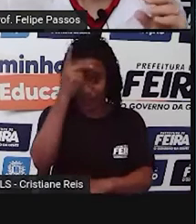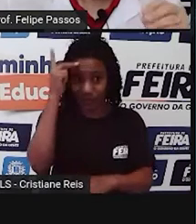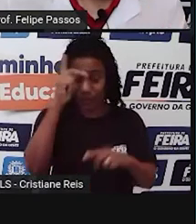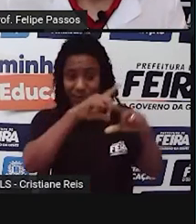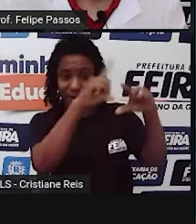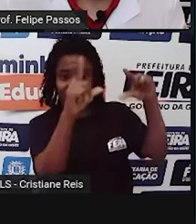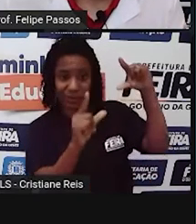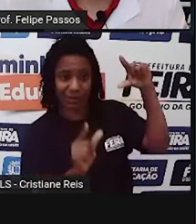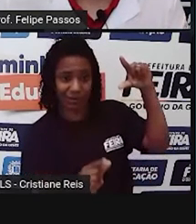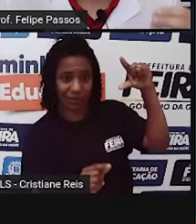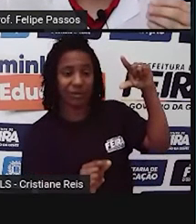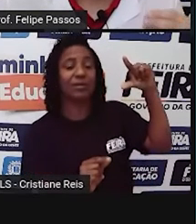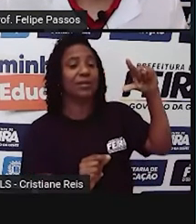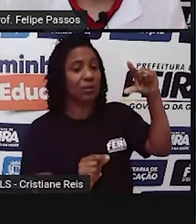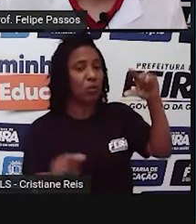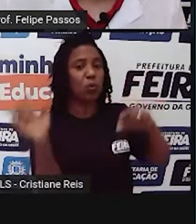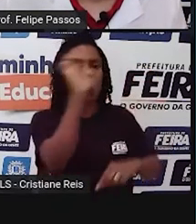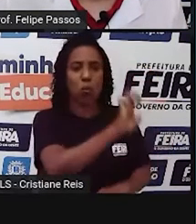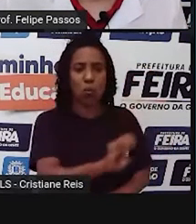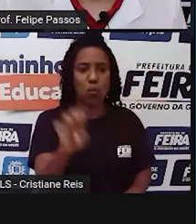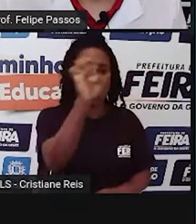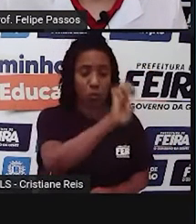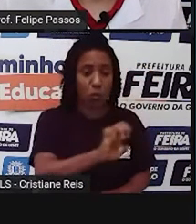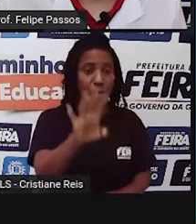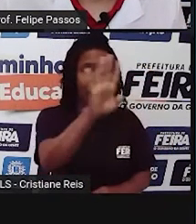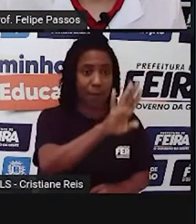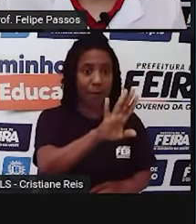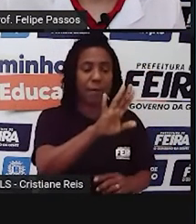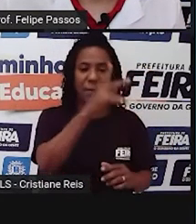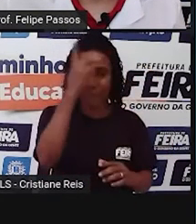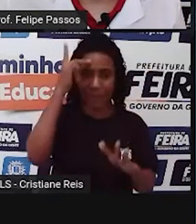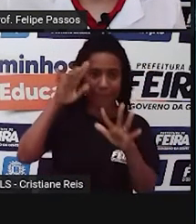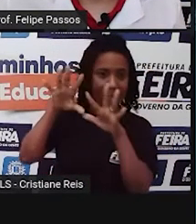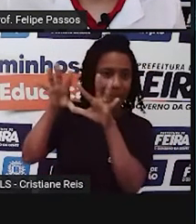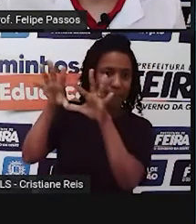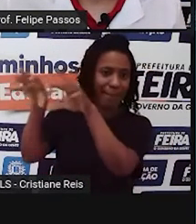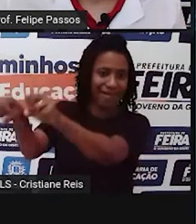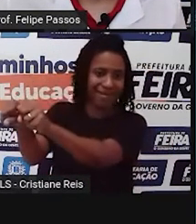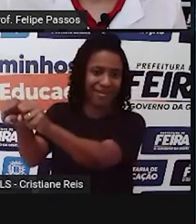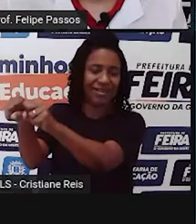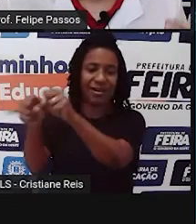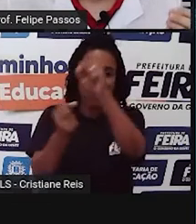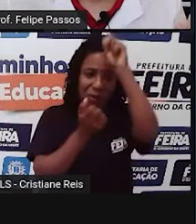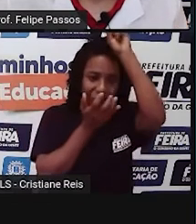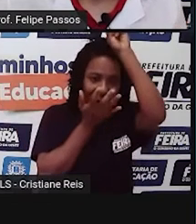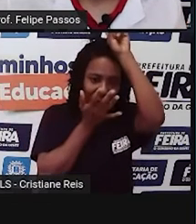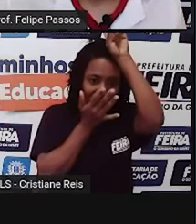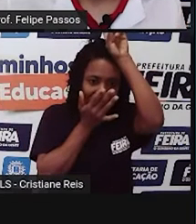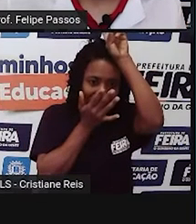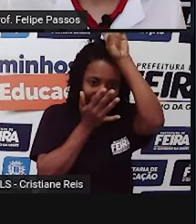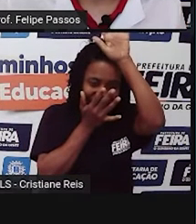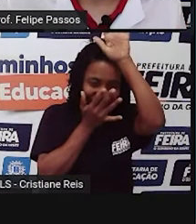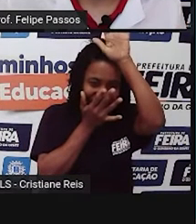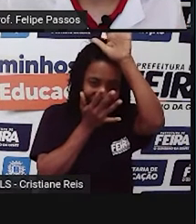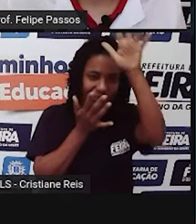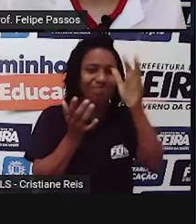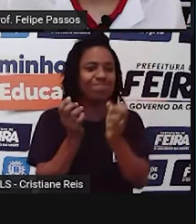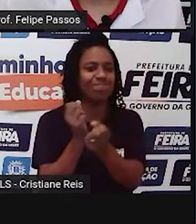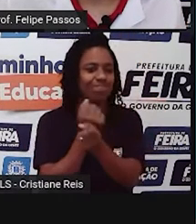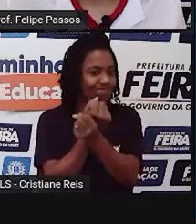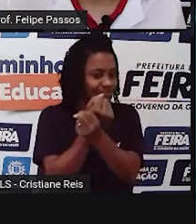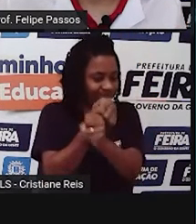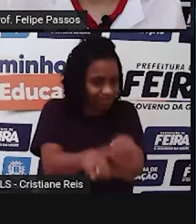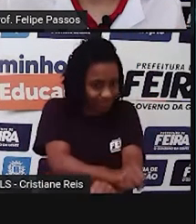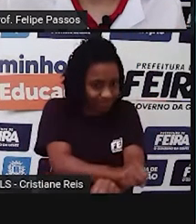não. O povo europeu escravizou os indígenas quando chegaram aqui no Brasil, trouxe povos escravizados